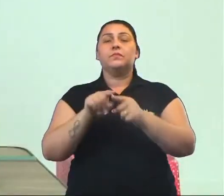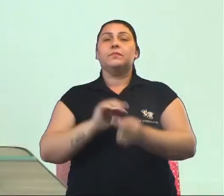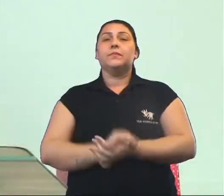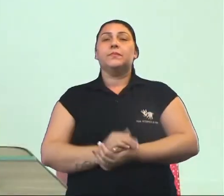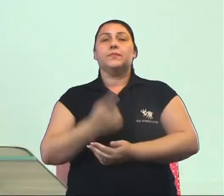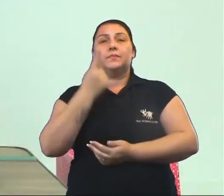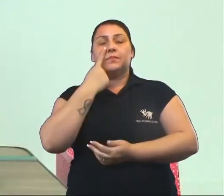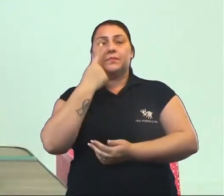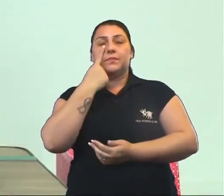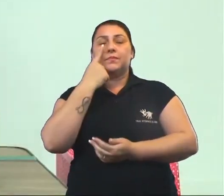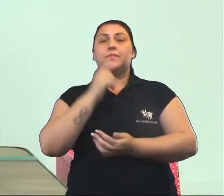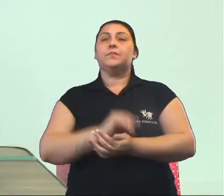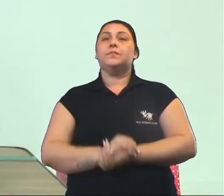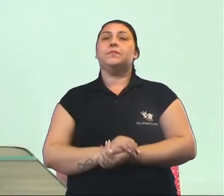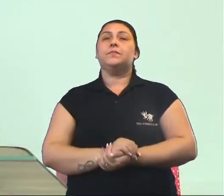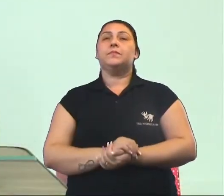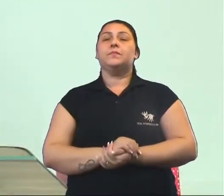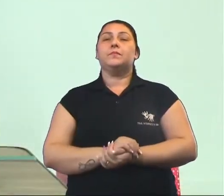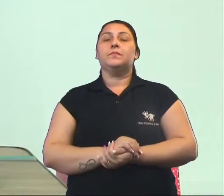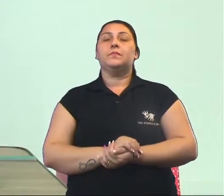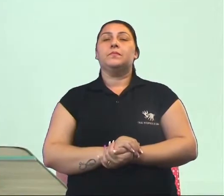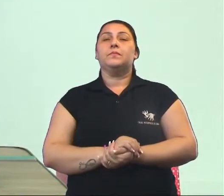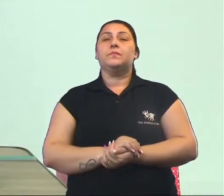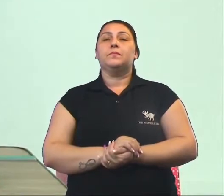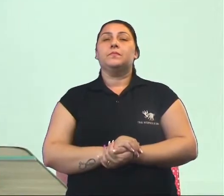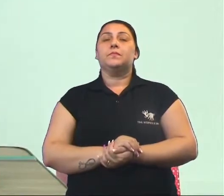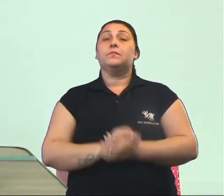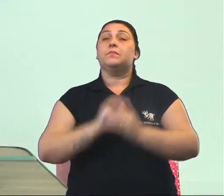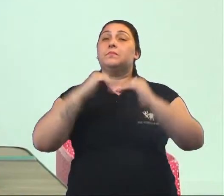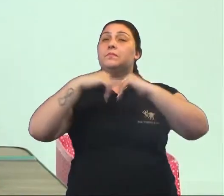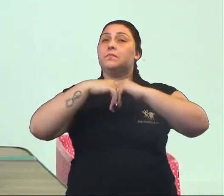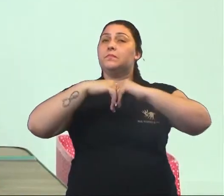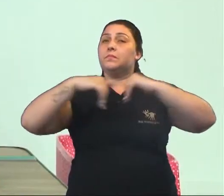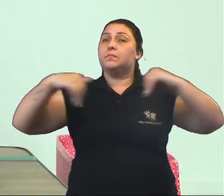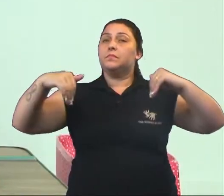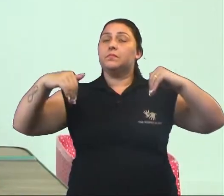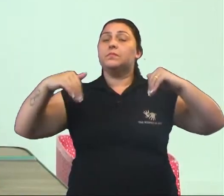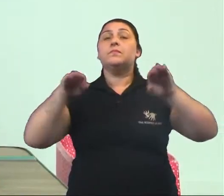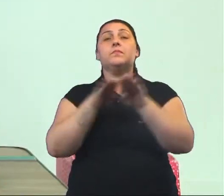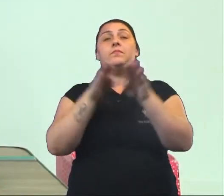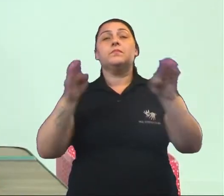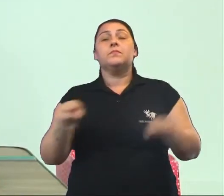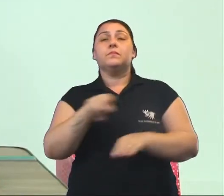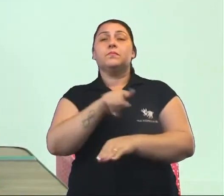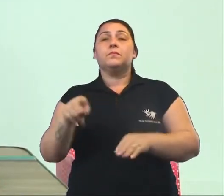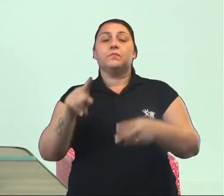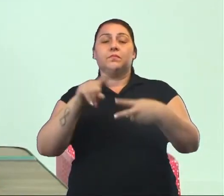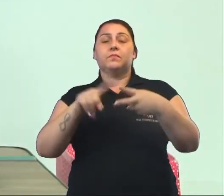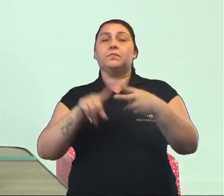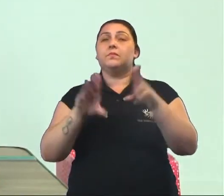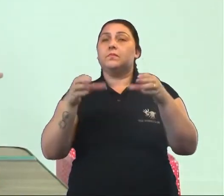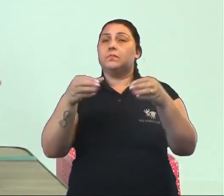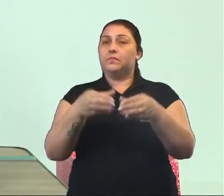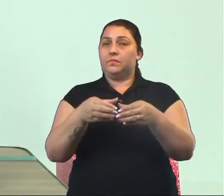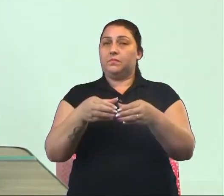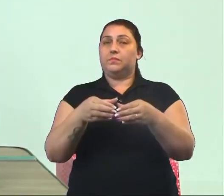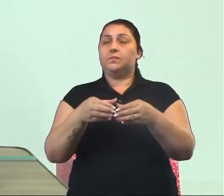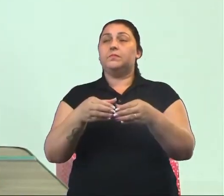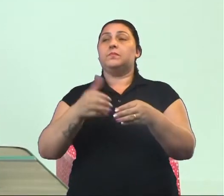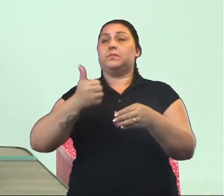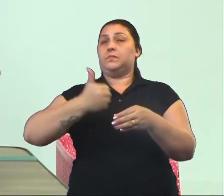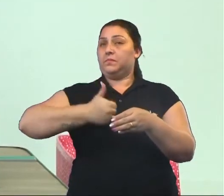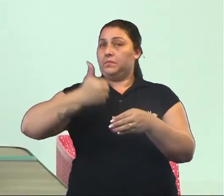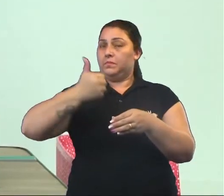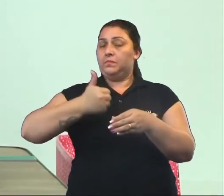Olhem só. Desta forma eu acabei de dividir aqui na mesa para vocês dois grupos. Este